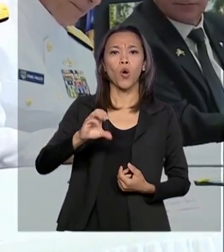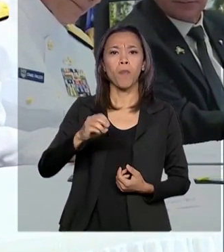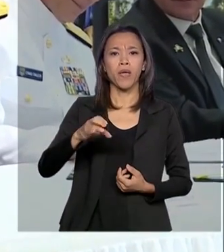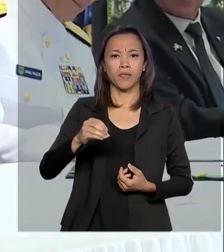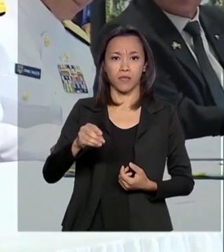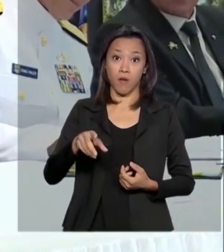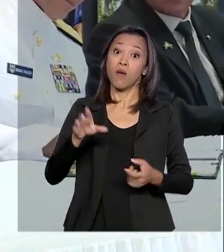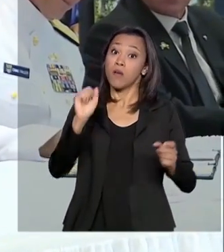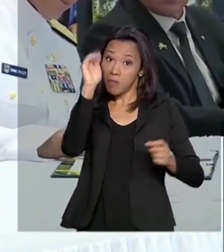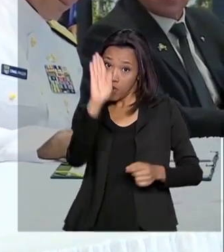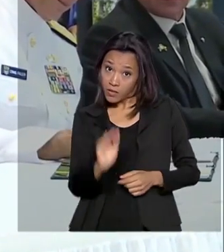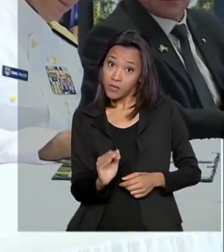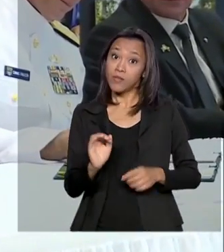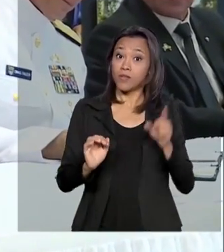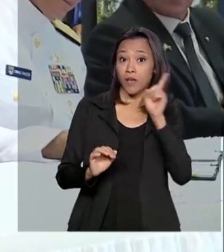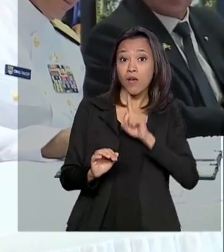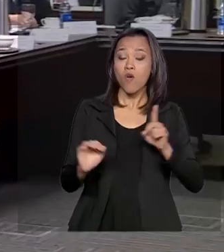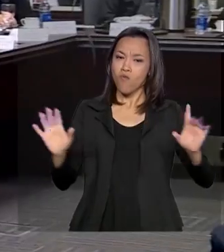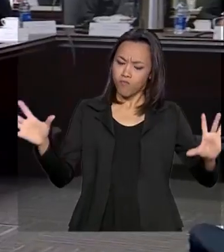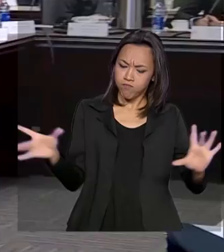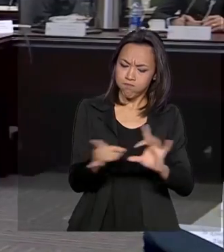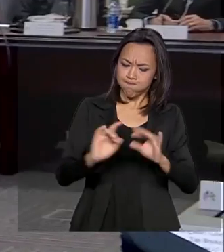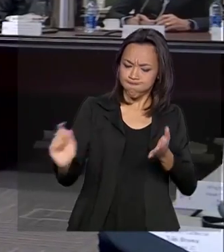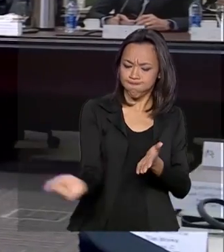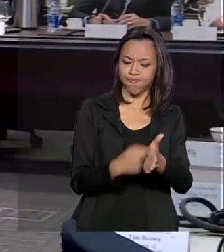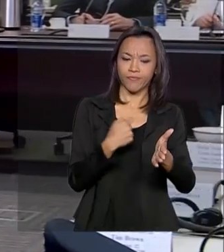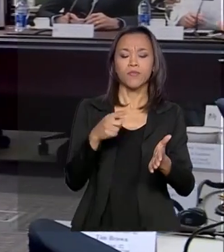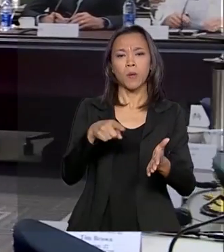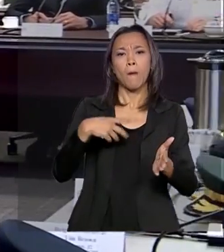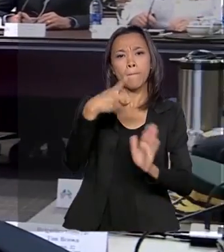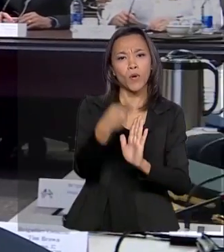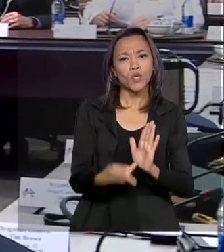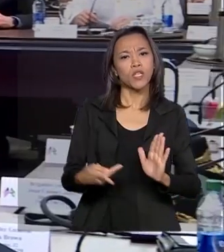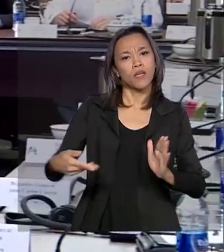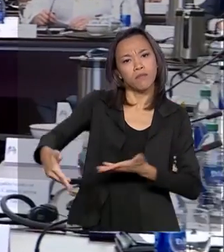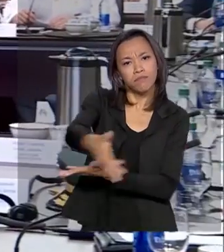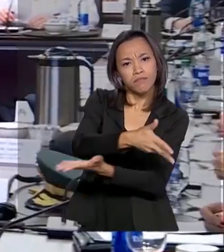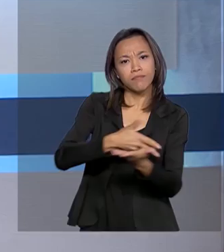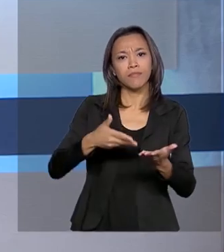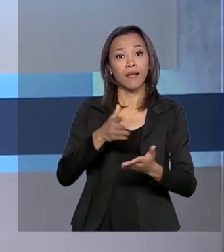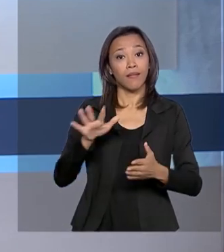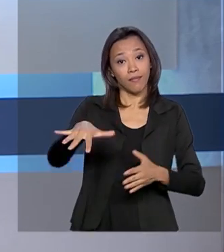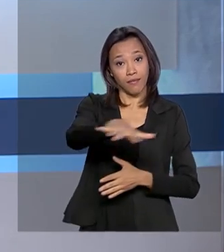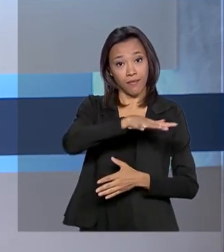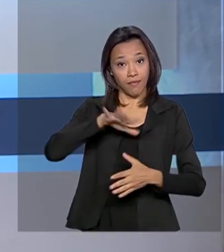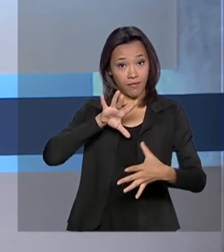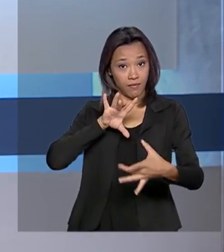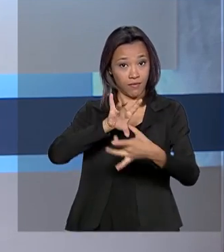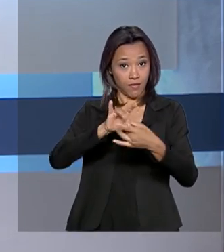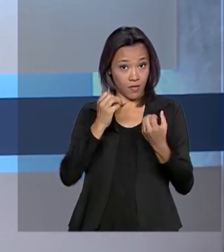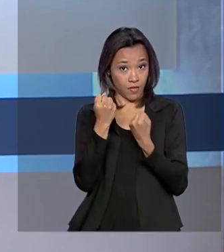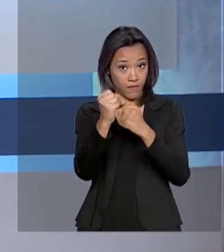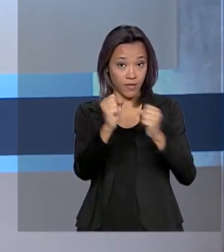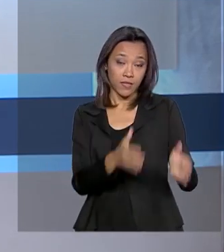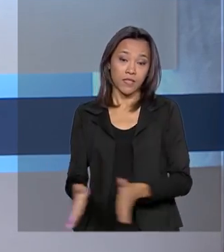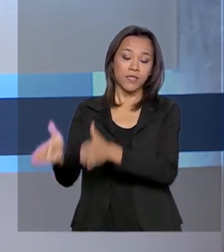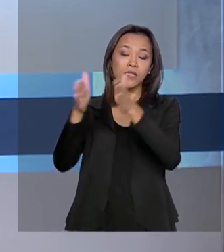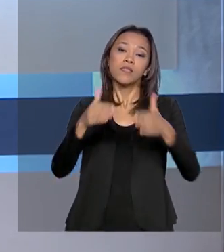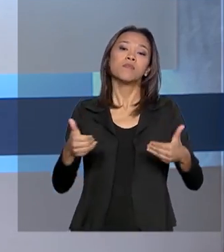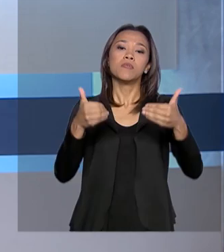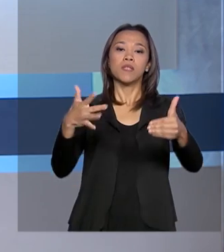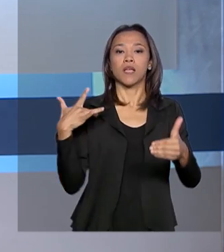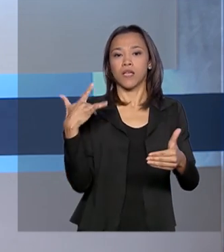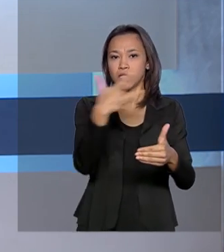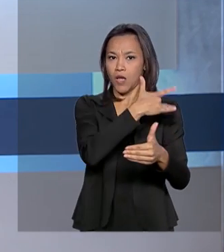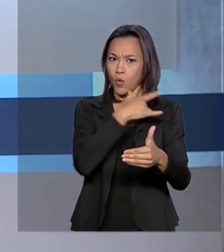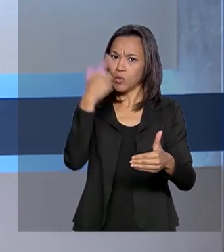Estados Unidos fecham acordo inédito que vai prever projetos conjuntos na área de defesa. O Ministério da Saúde amplia medidas